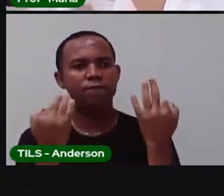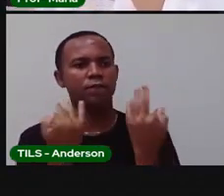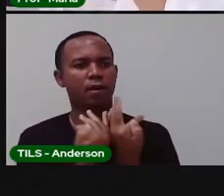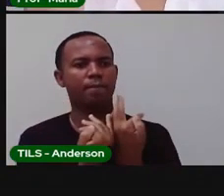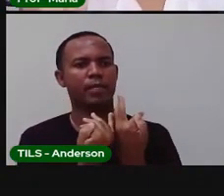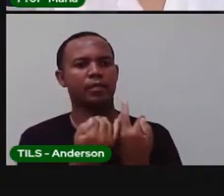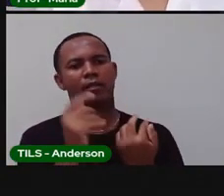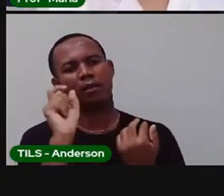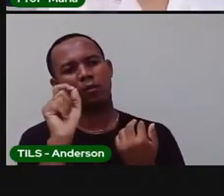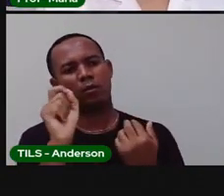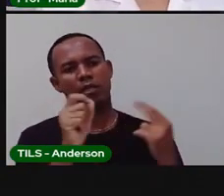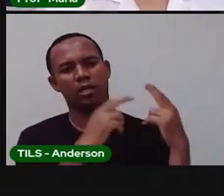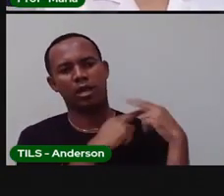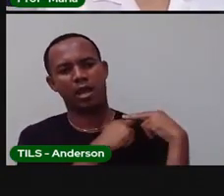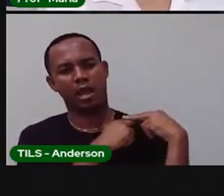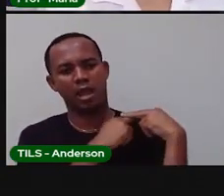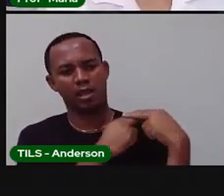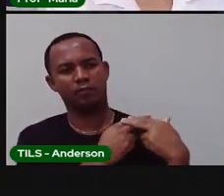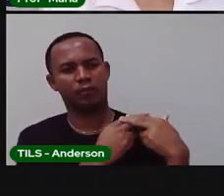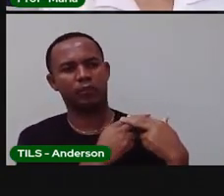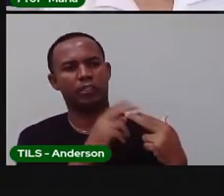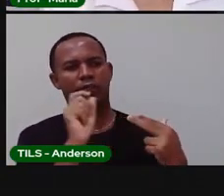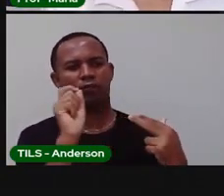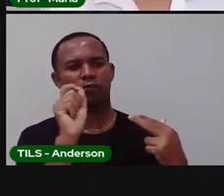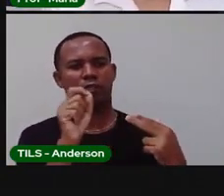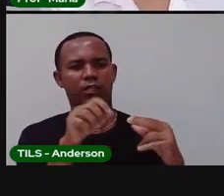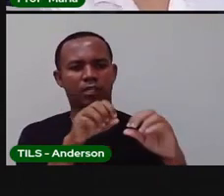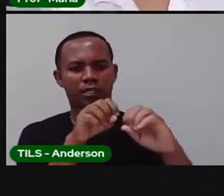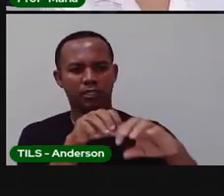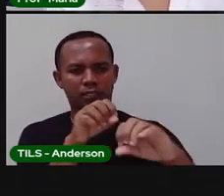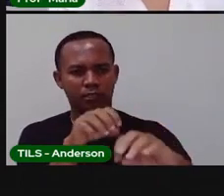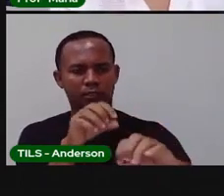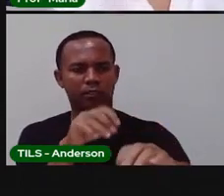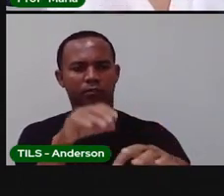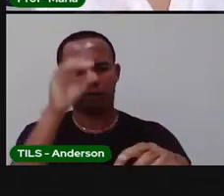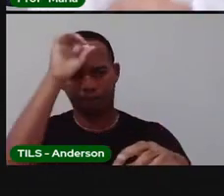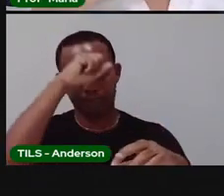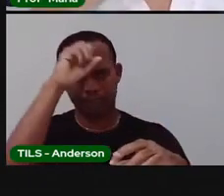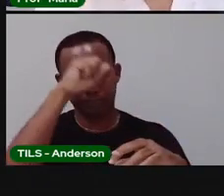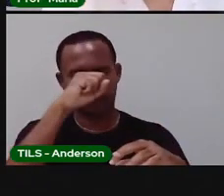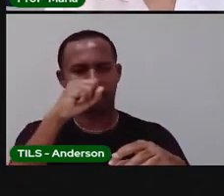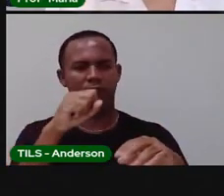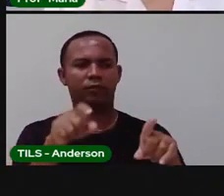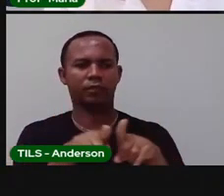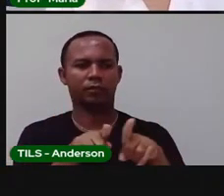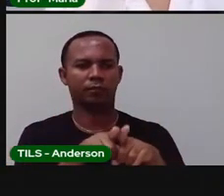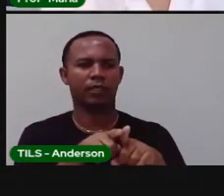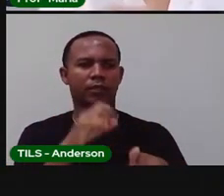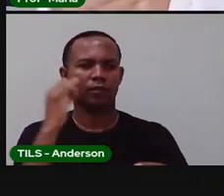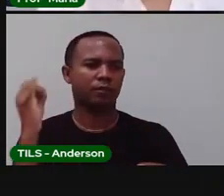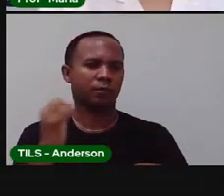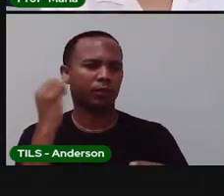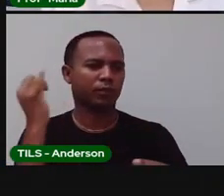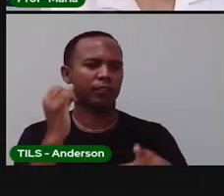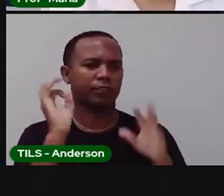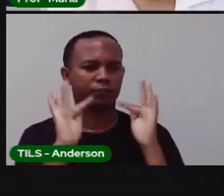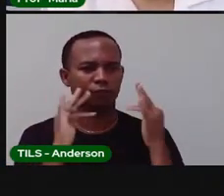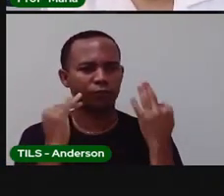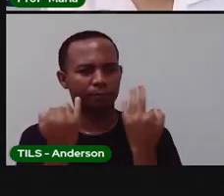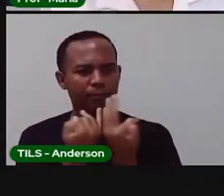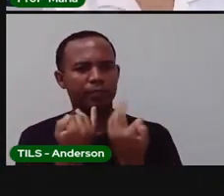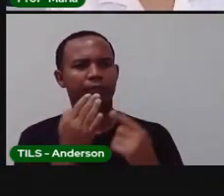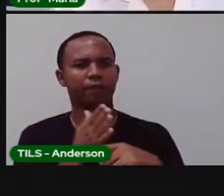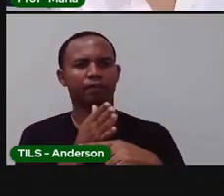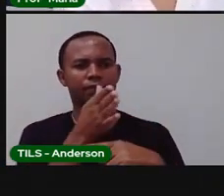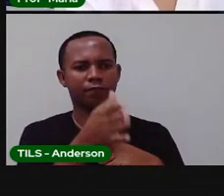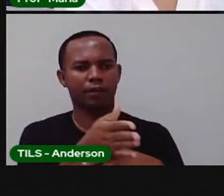o quê? responsáveis na participação educacional de vocês. Então, é importante que o pai vá na escola, que procure saber o que está acontecendo